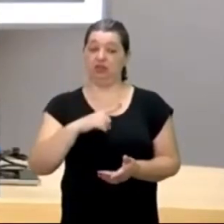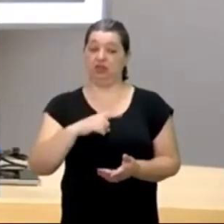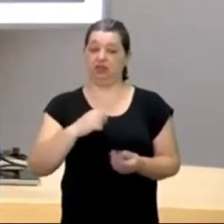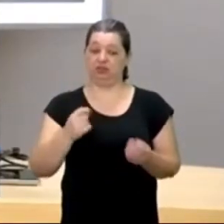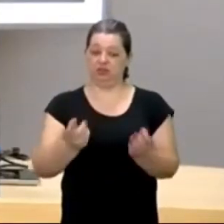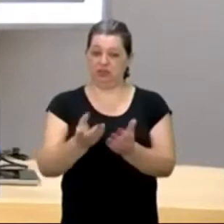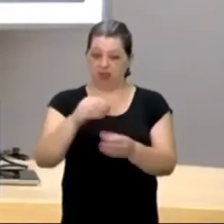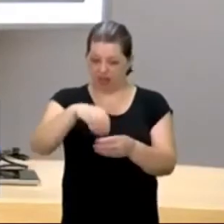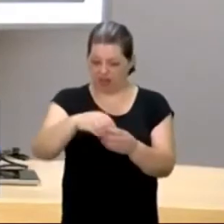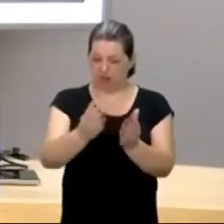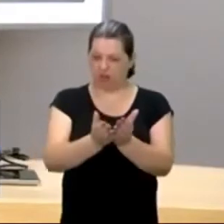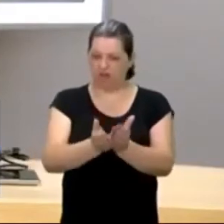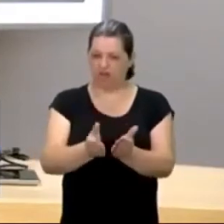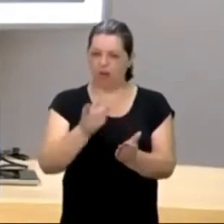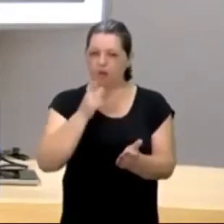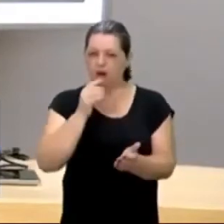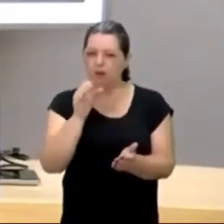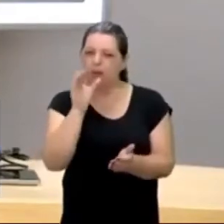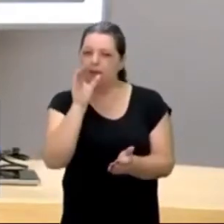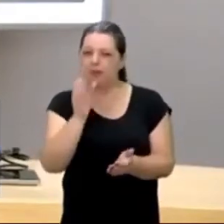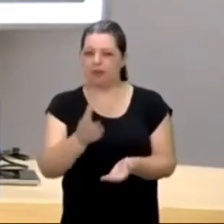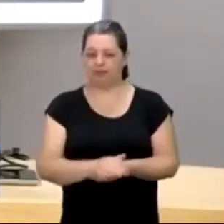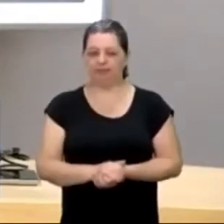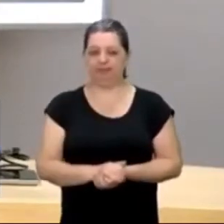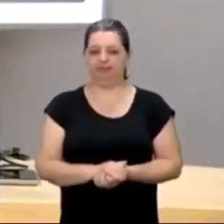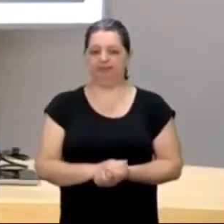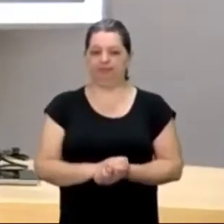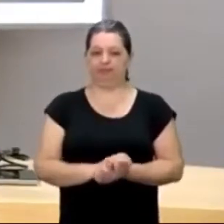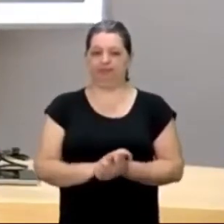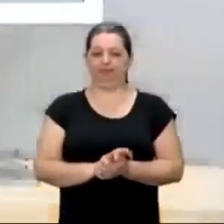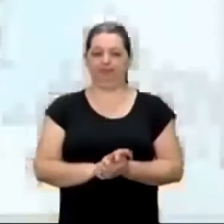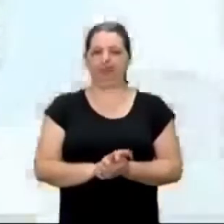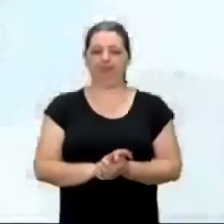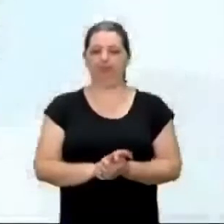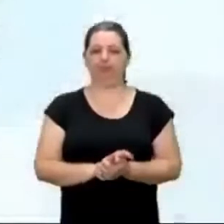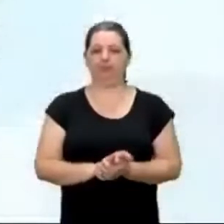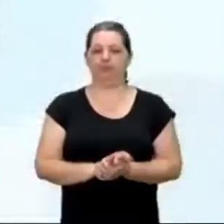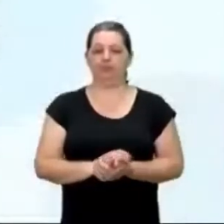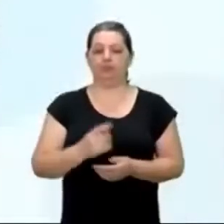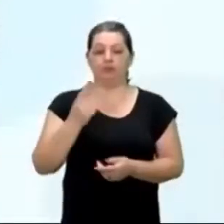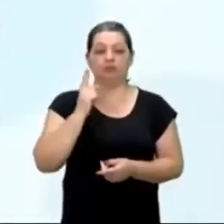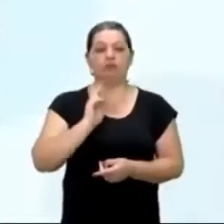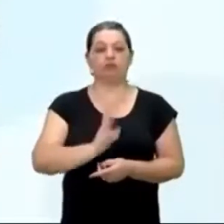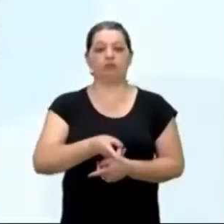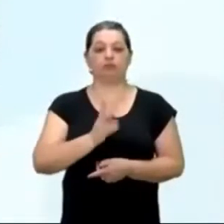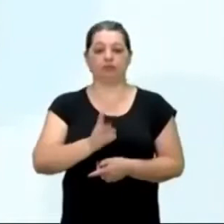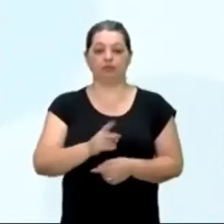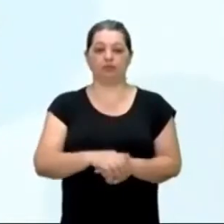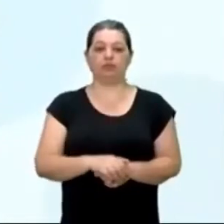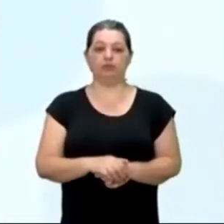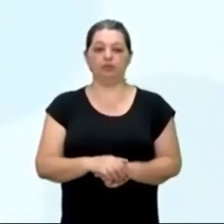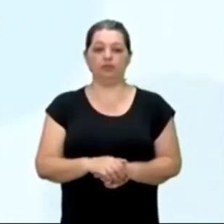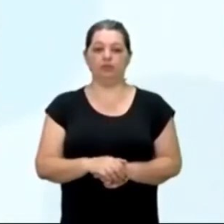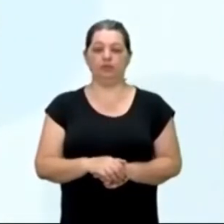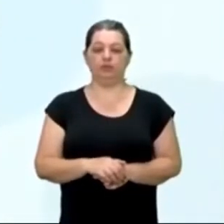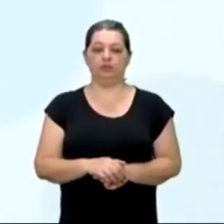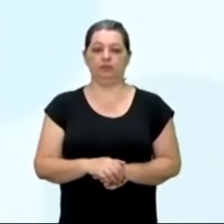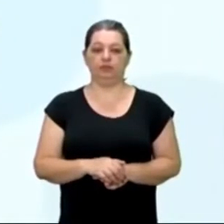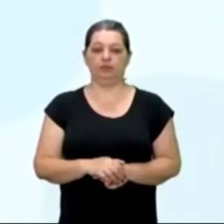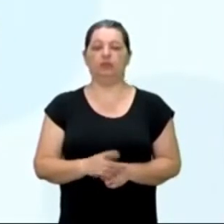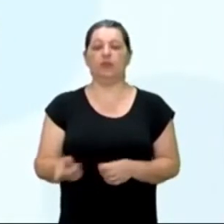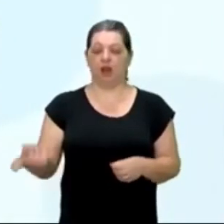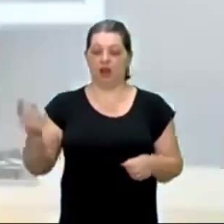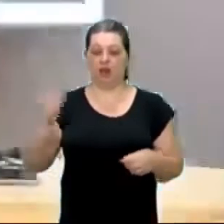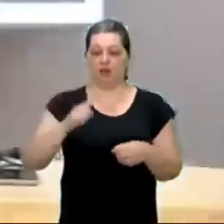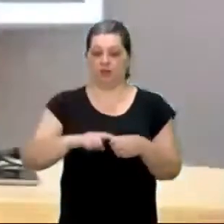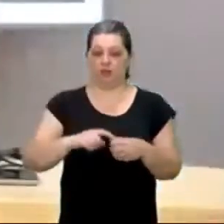nesse navio, né, vamos lá, e terminando agora, arrumar mais trechinho para a gente ir para o outro livro, e portanto, os degredos, ah, tá, bota pra mim, por